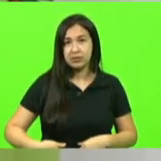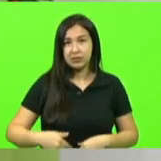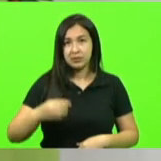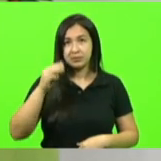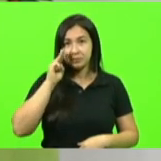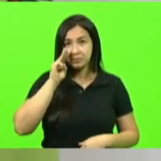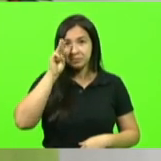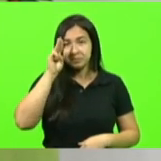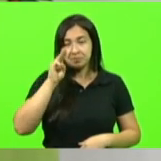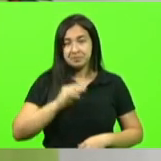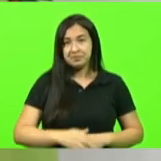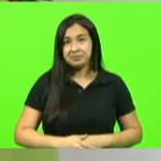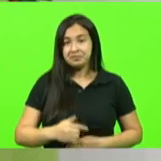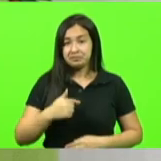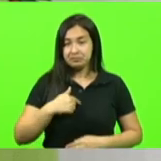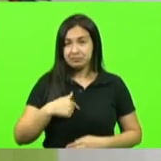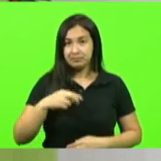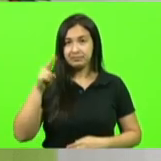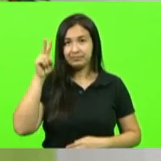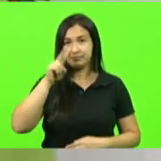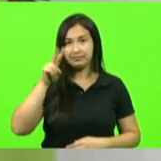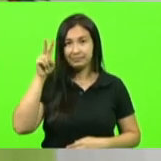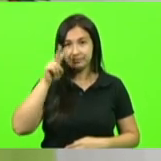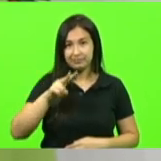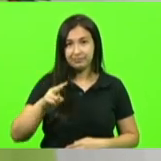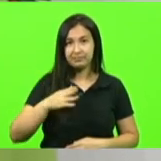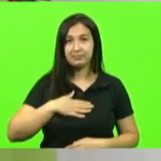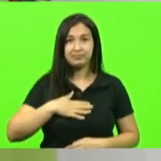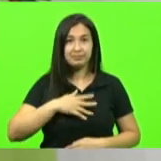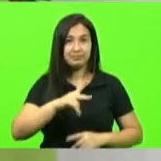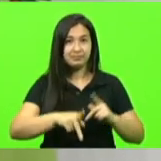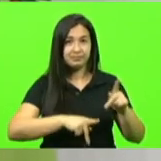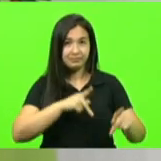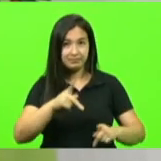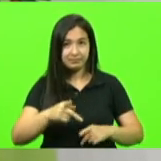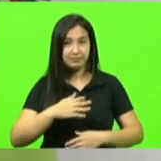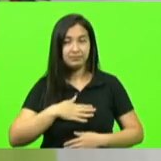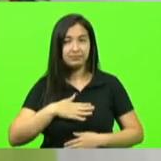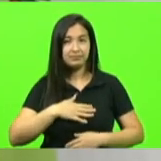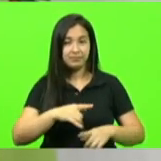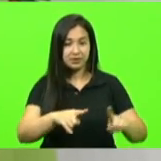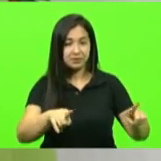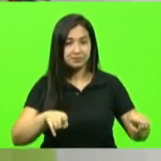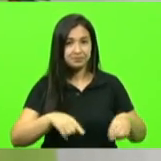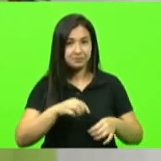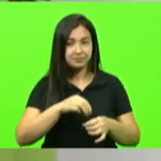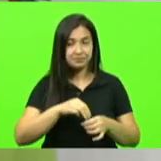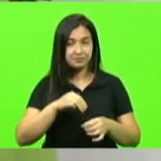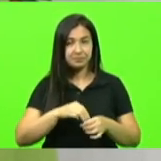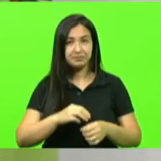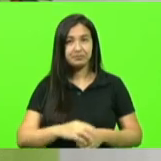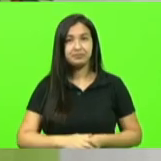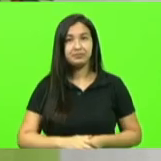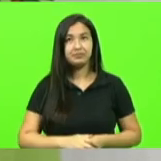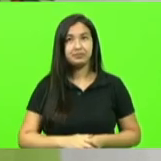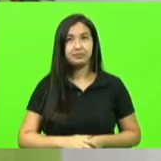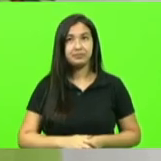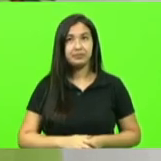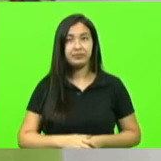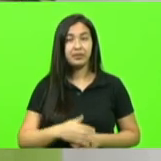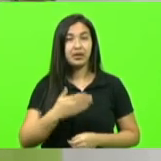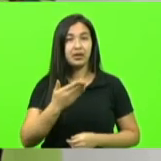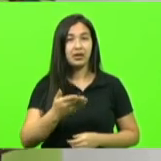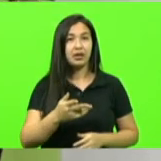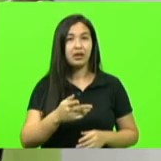a minha história a minha gente a minha terra o povo lá do Copacabana